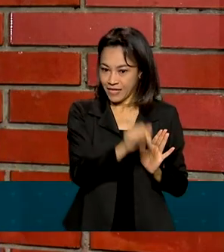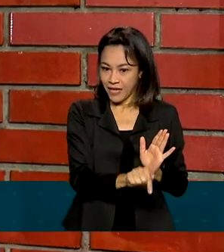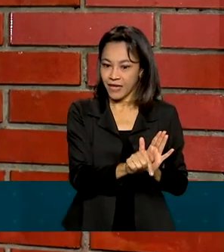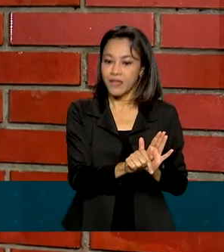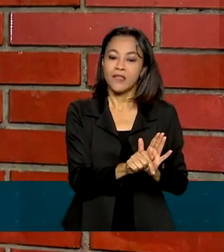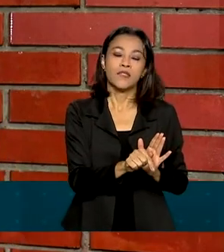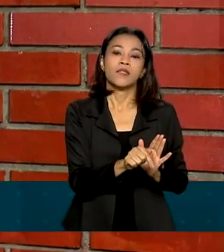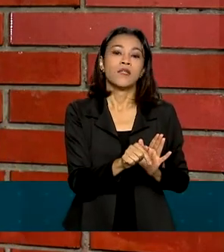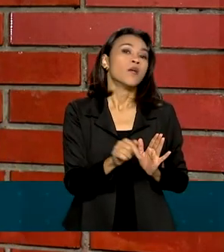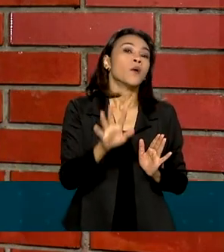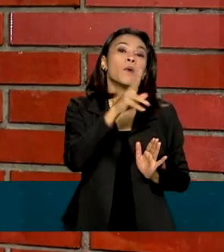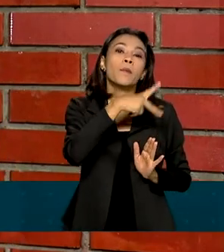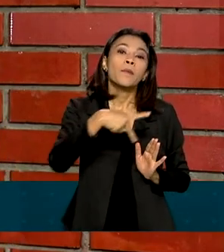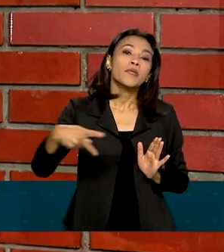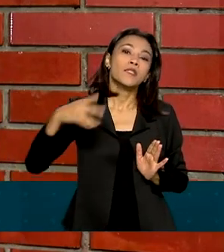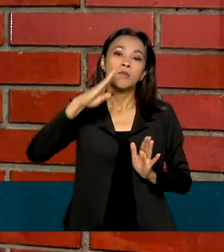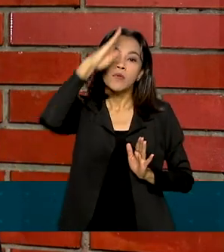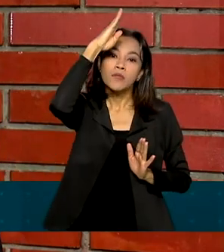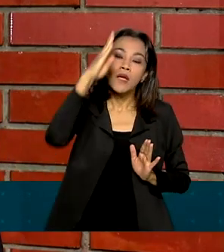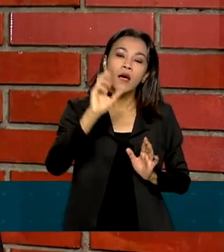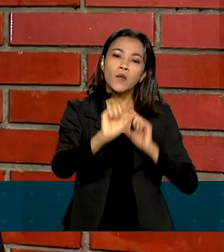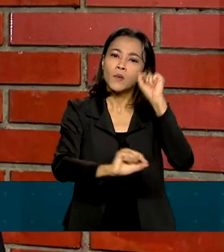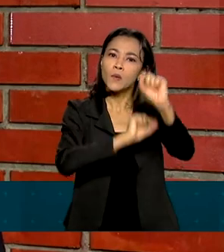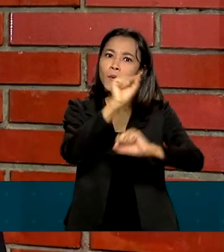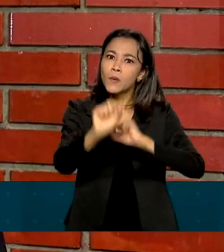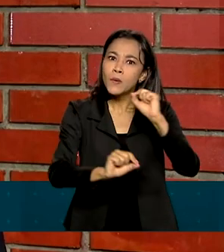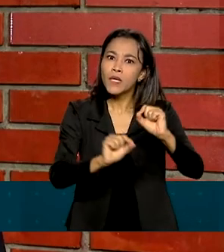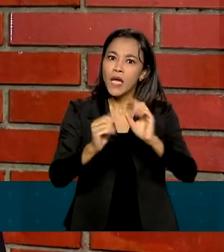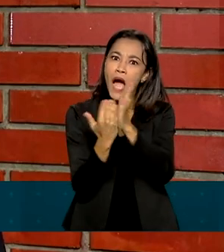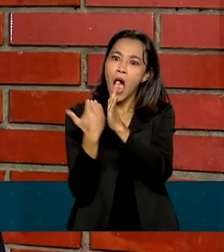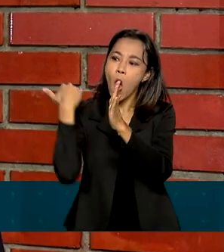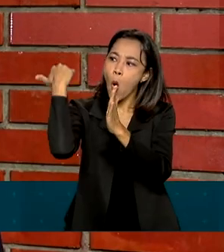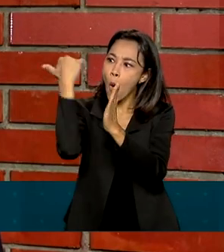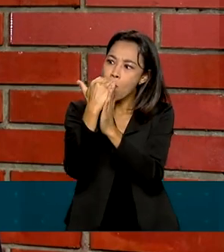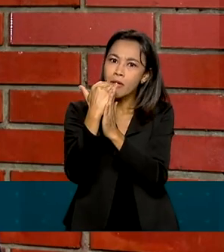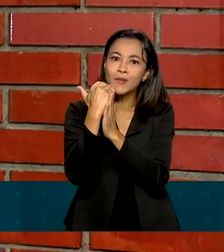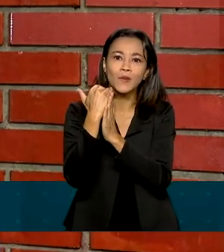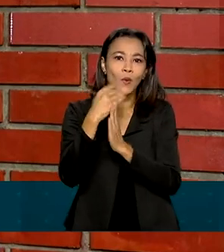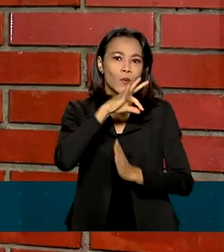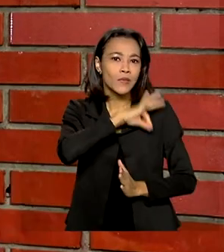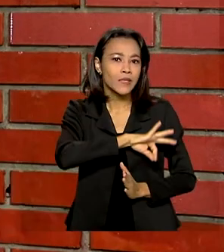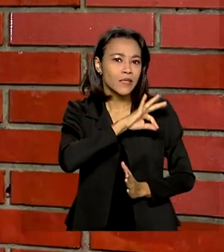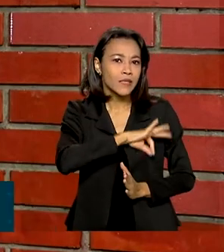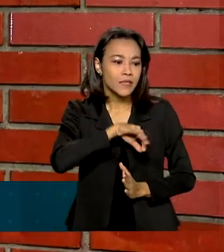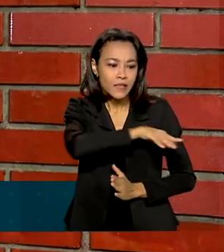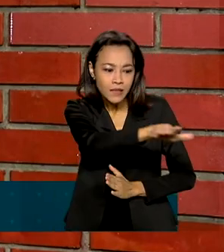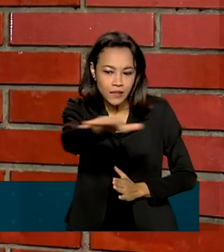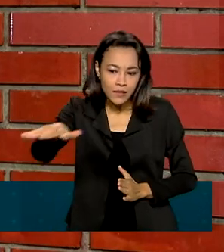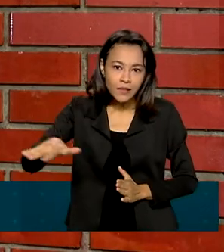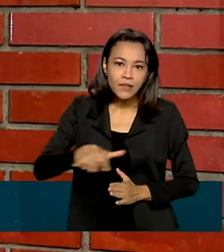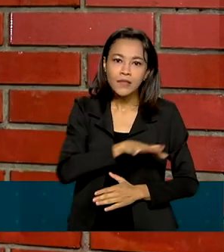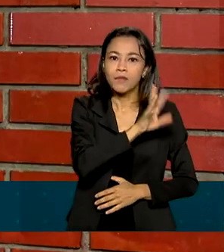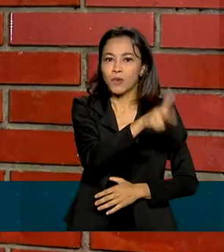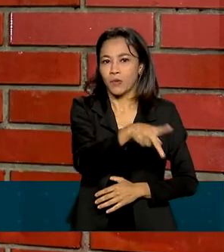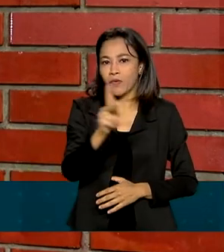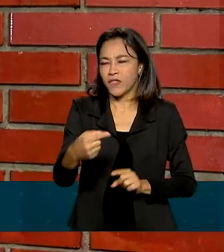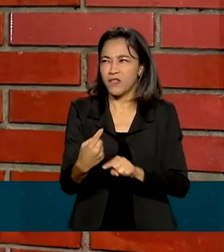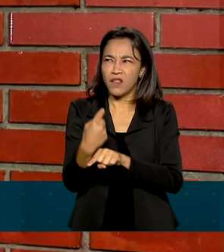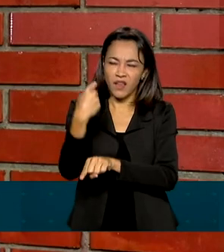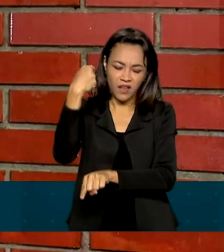Jair Bolsonaro concedeu um maior aumento à categoria dos professores desde